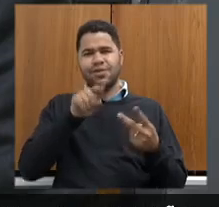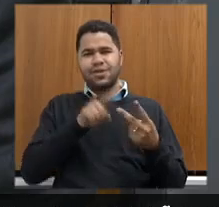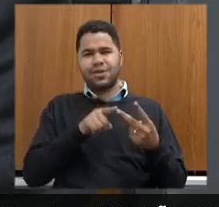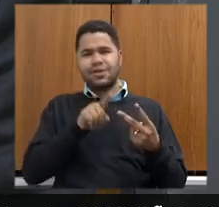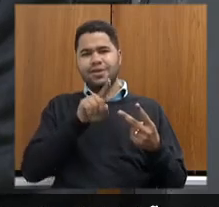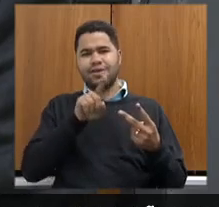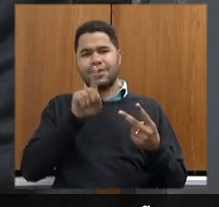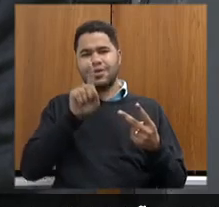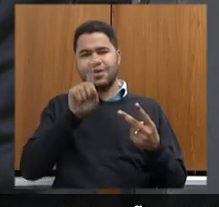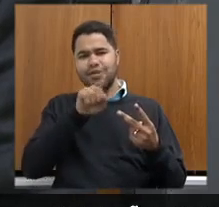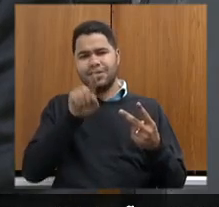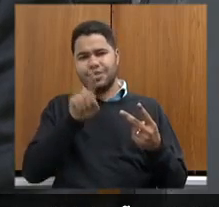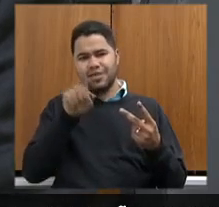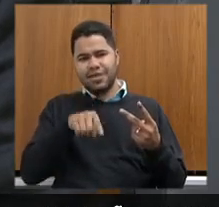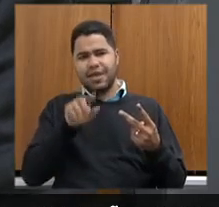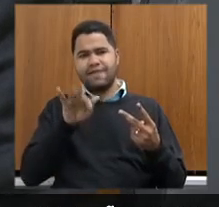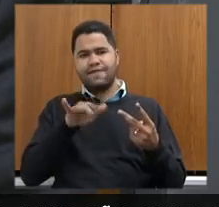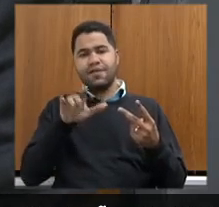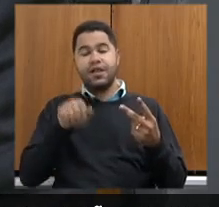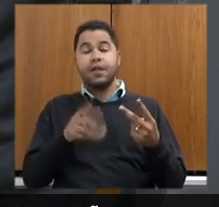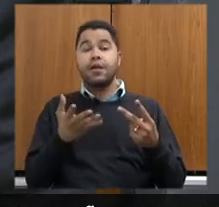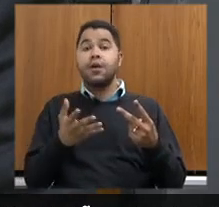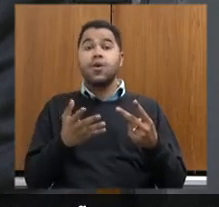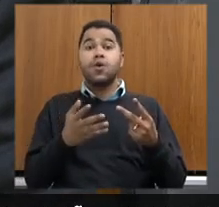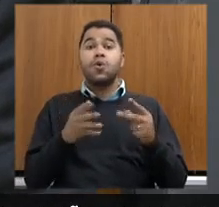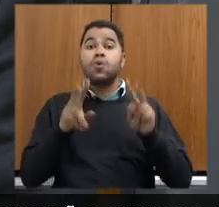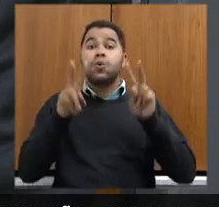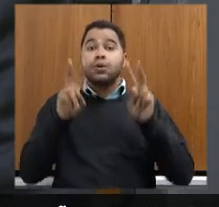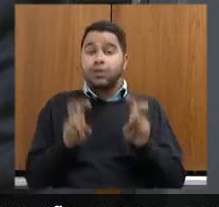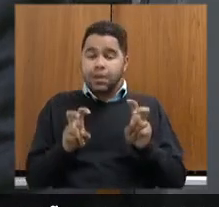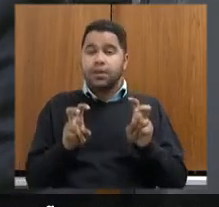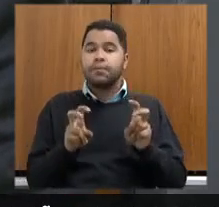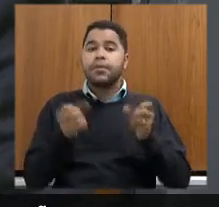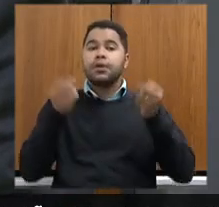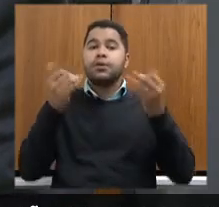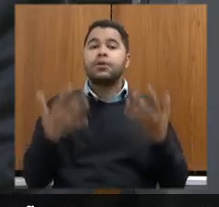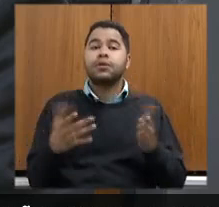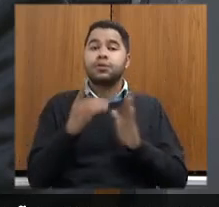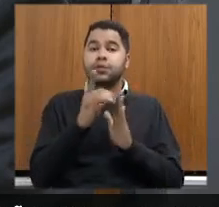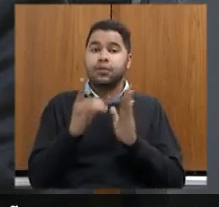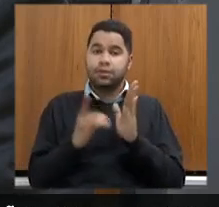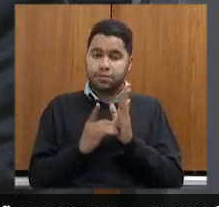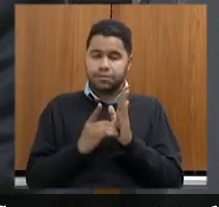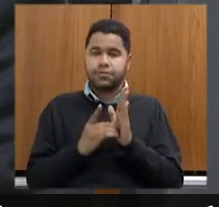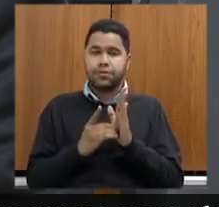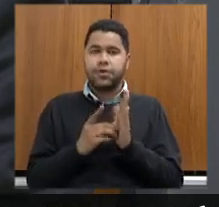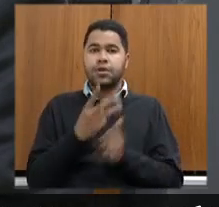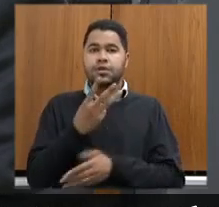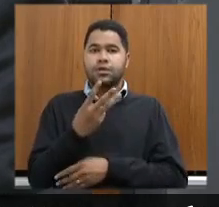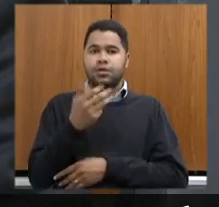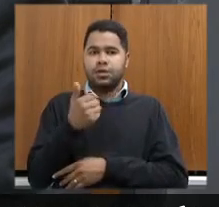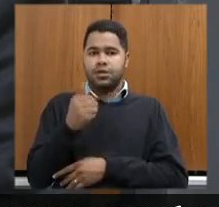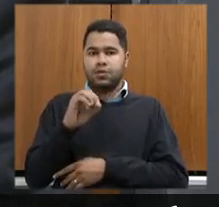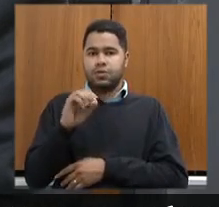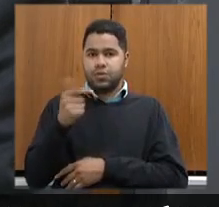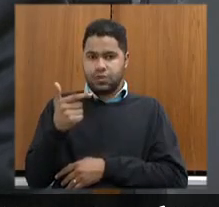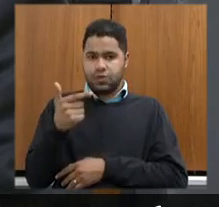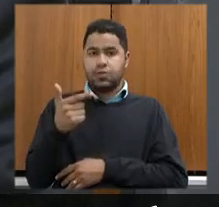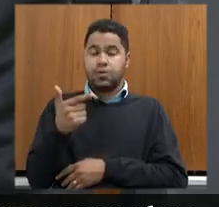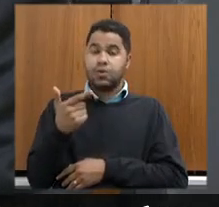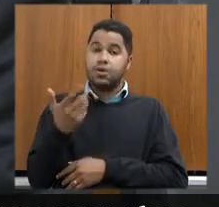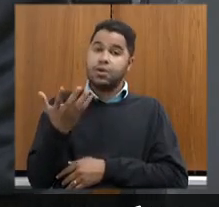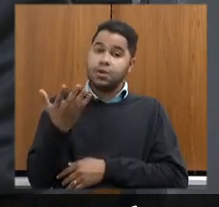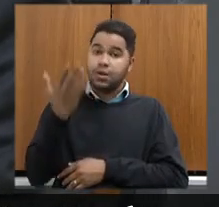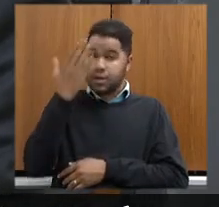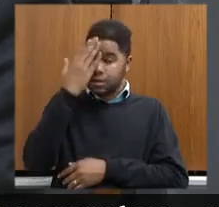o presidente do Sindicato Rural. Então, o tema foi falado lá, foi sobre o decreto 3102, gostaria